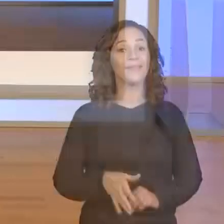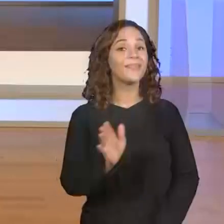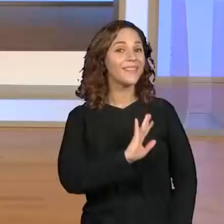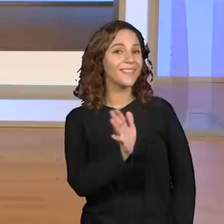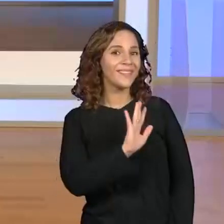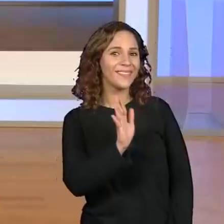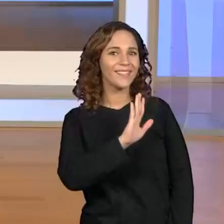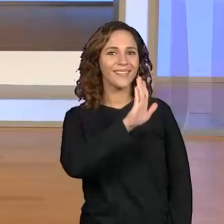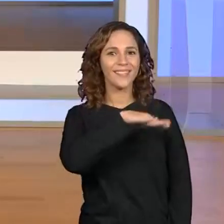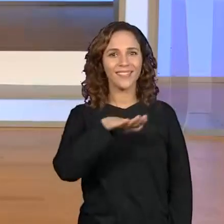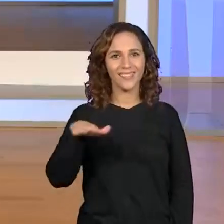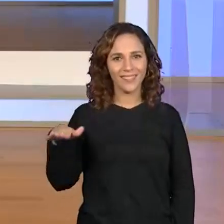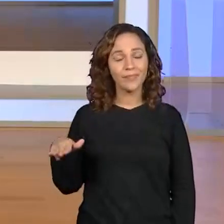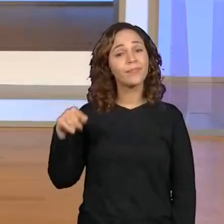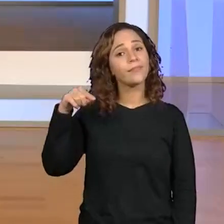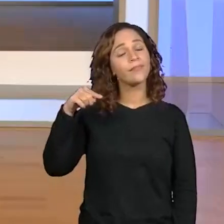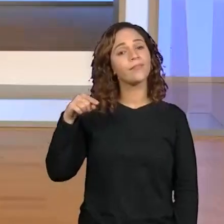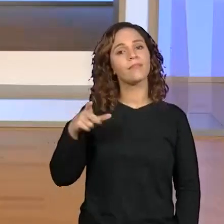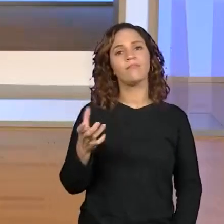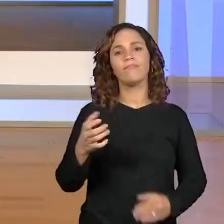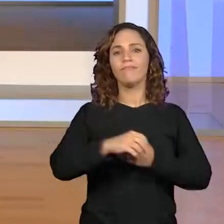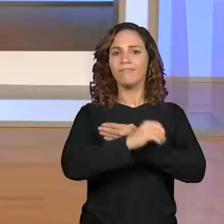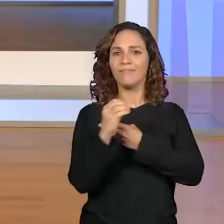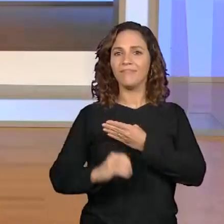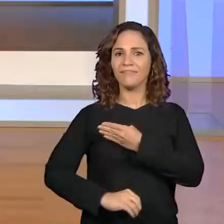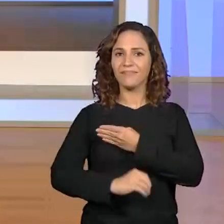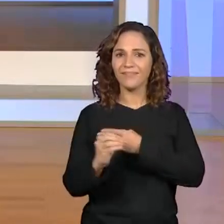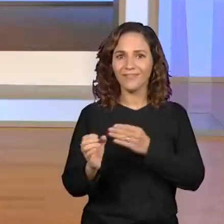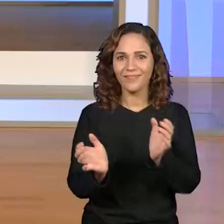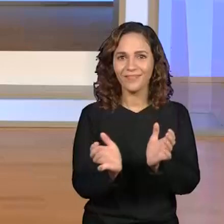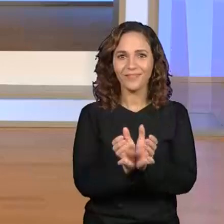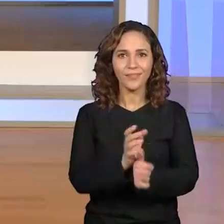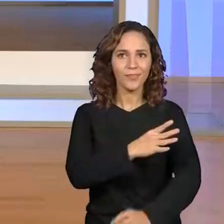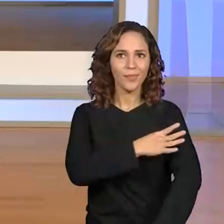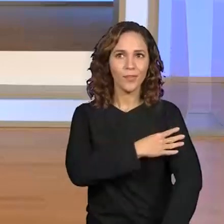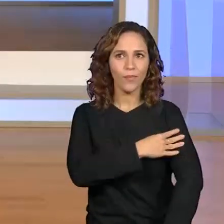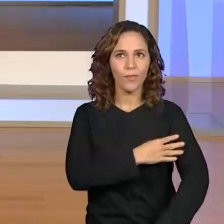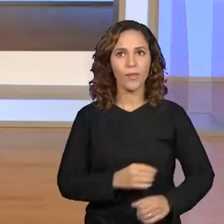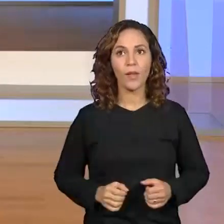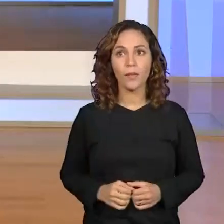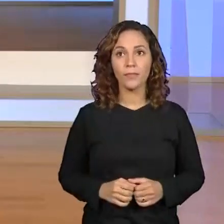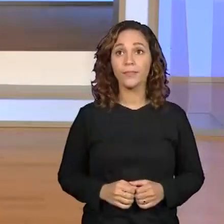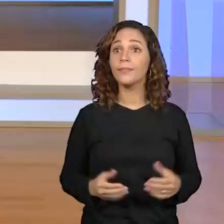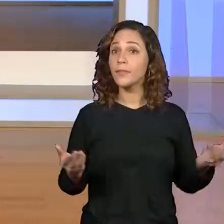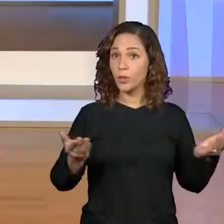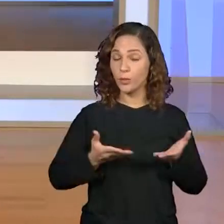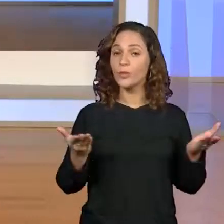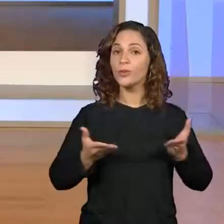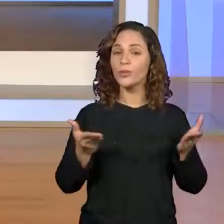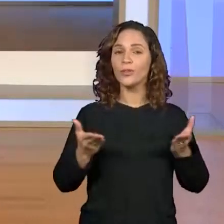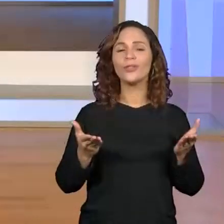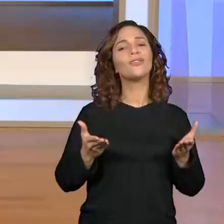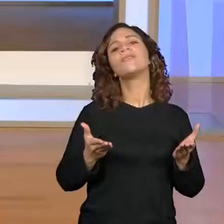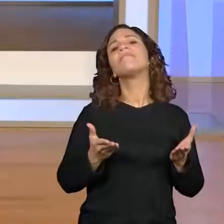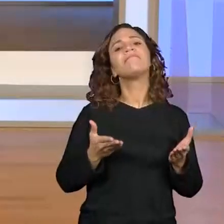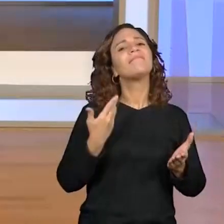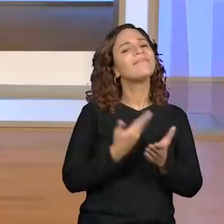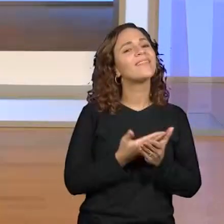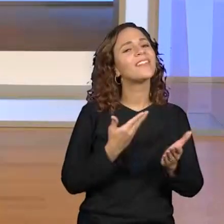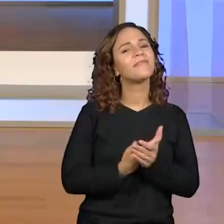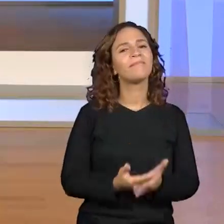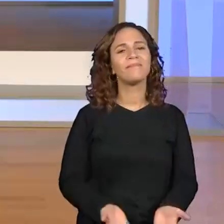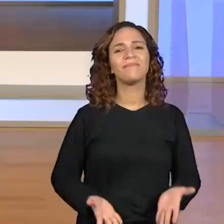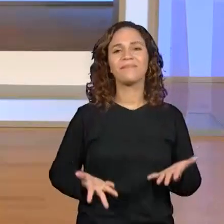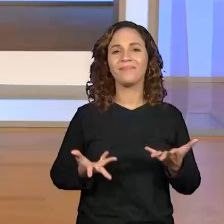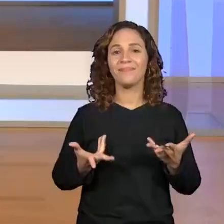Olá, galerinha, aqui do Centro de Mídia do quarto ano. Hoje nós iremos ter mais uma super aula e eu